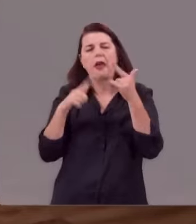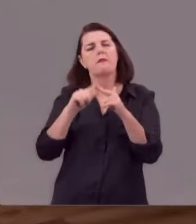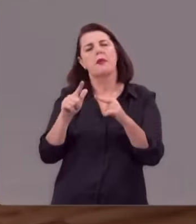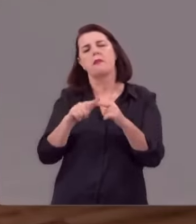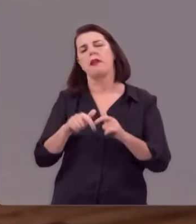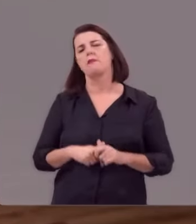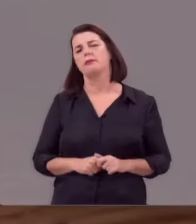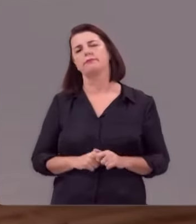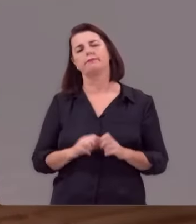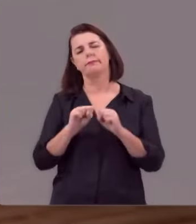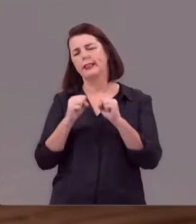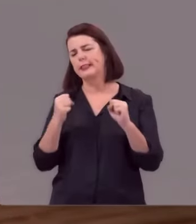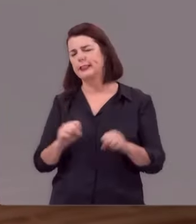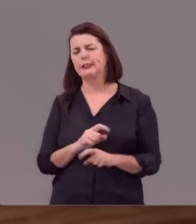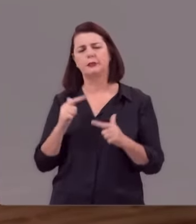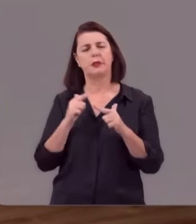É um grande problema.